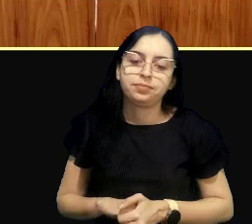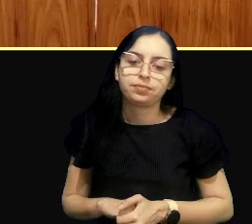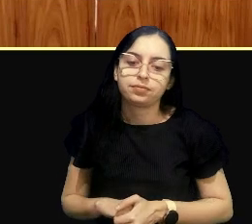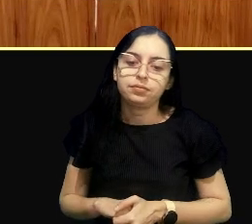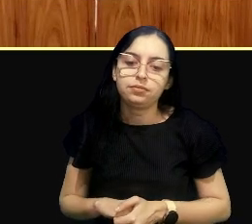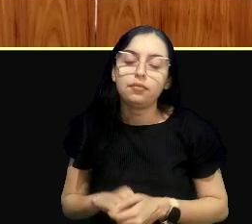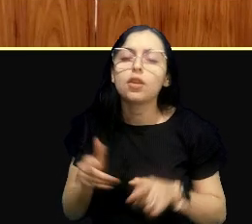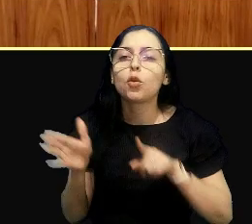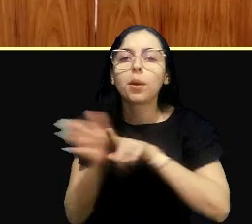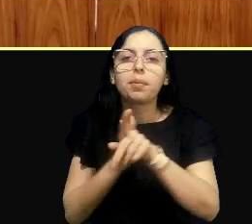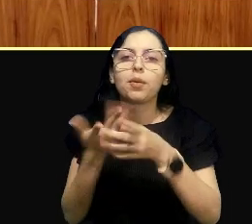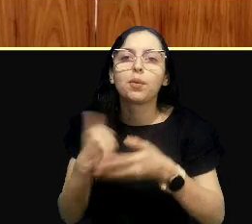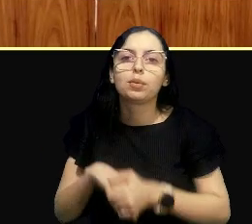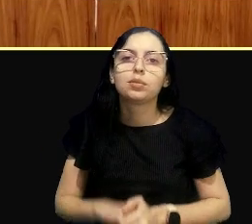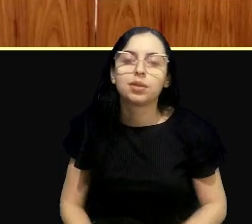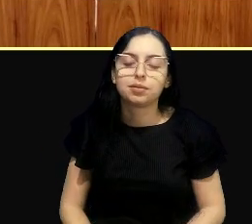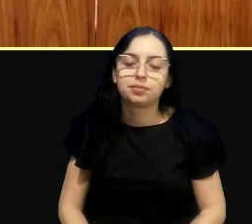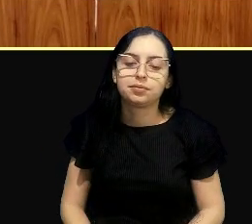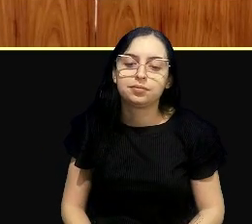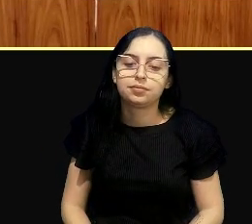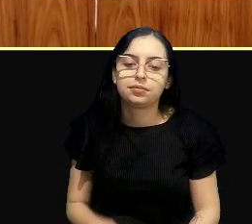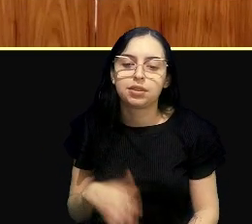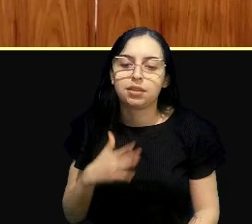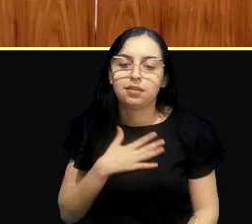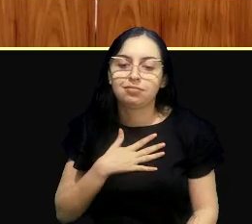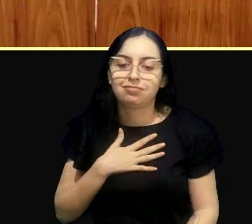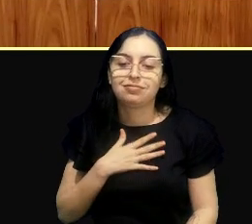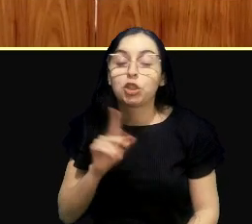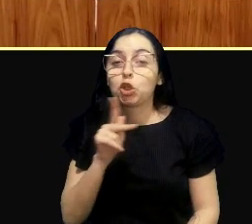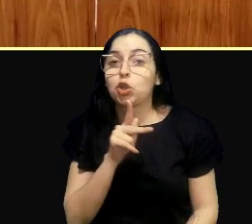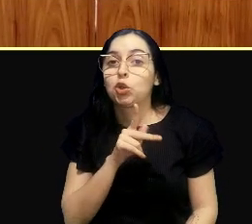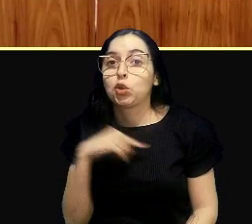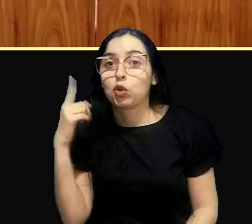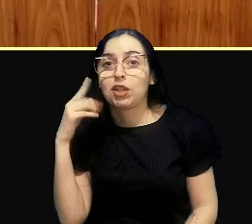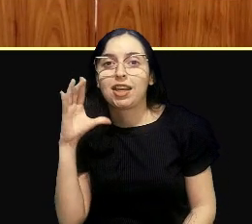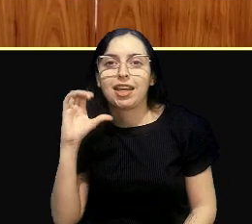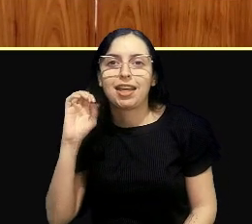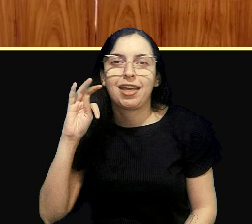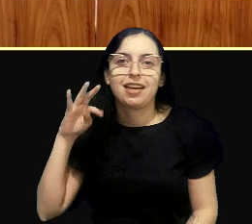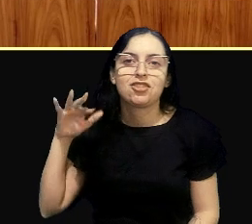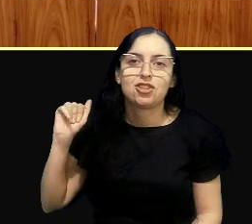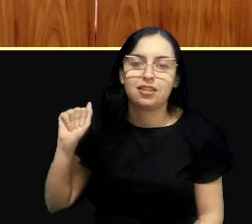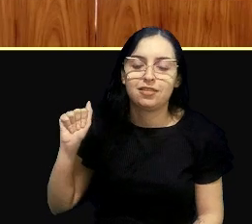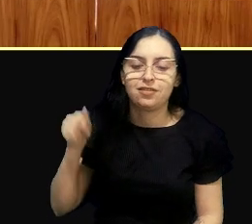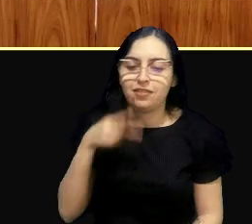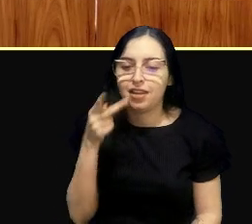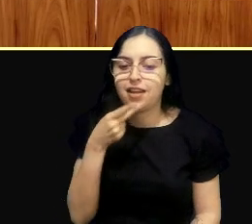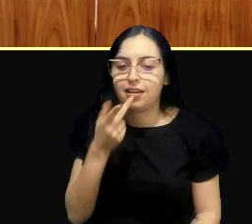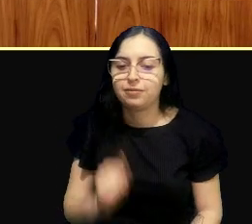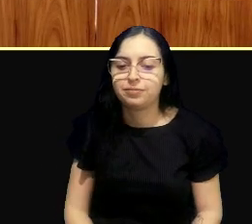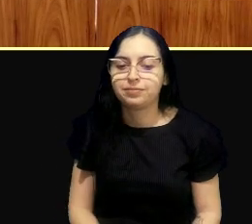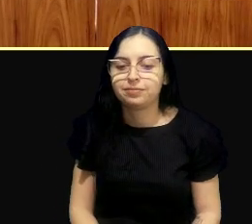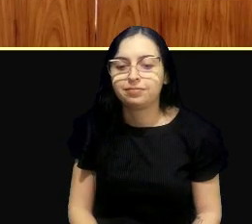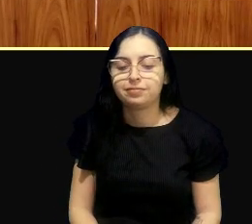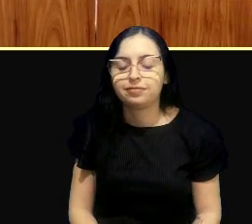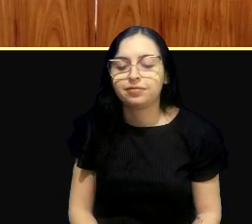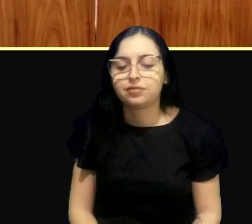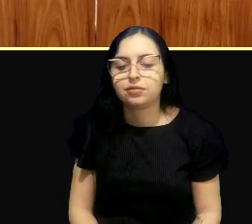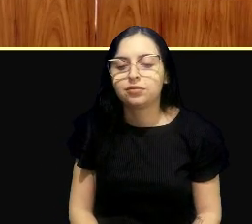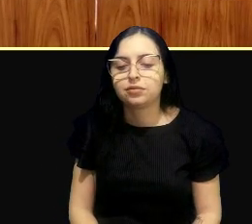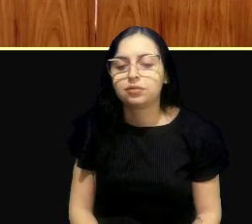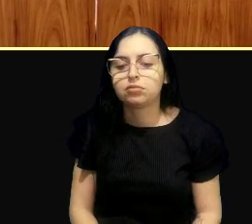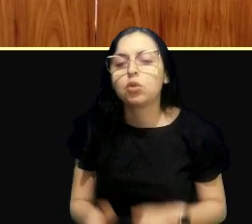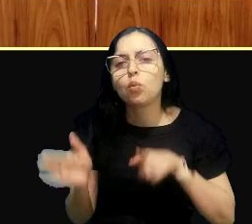essa perguntinha? É, eu, ah, doutora Cátia, doutora Cátia vai falar? Não, eu queria até colocar uma